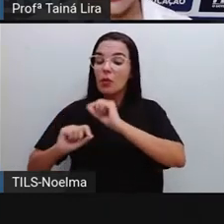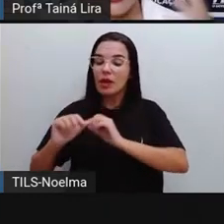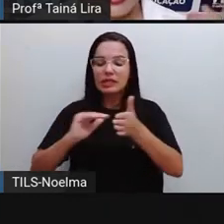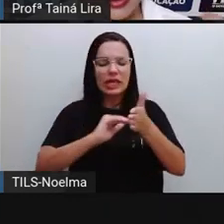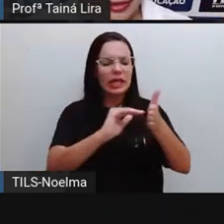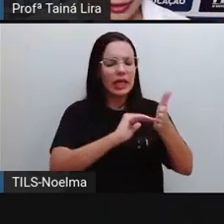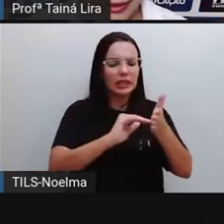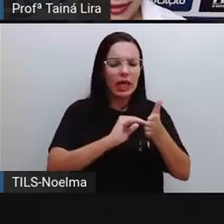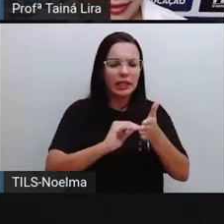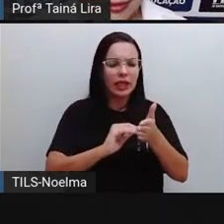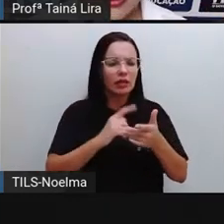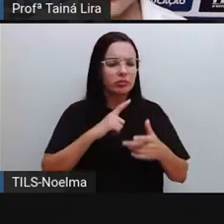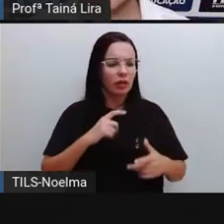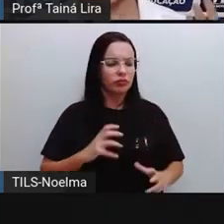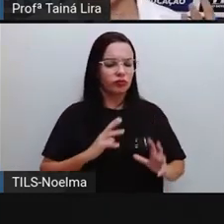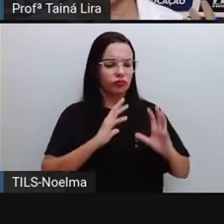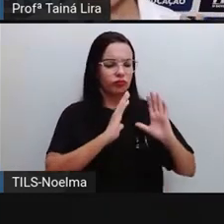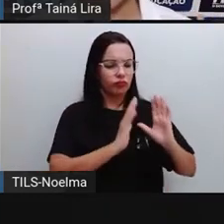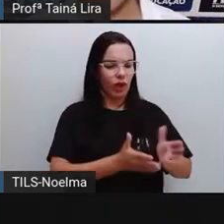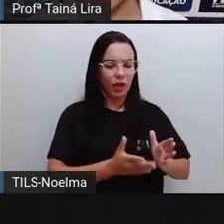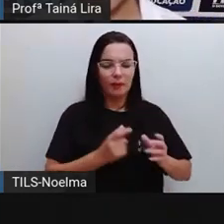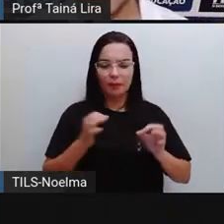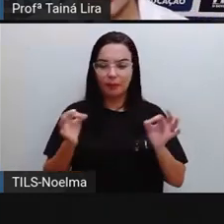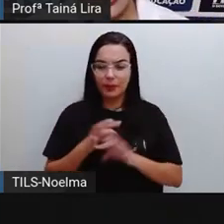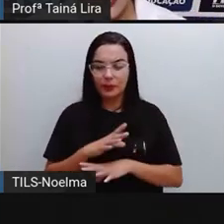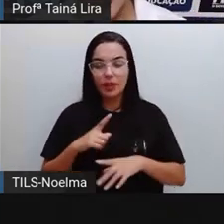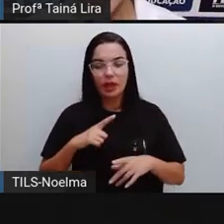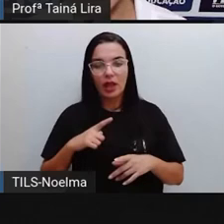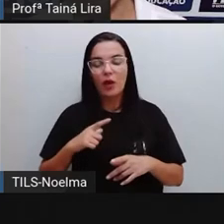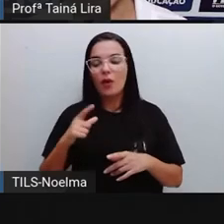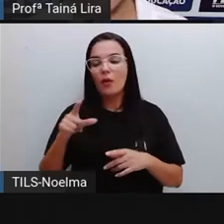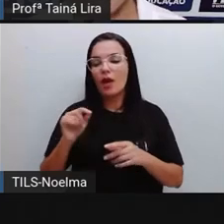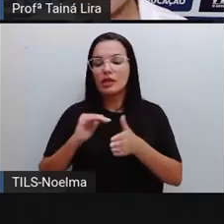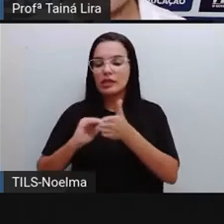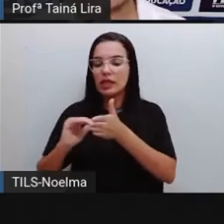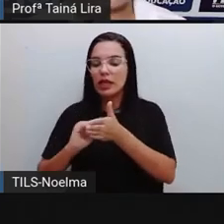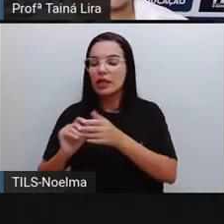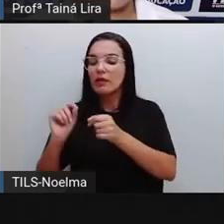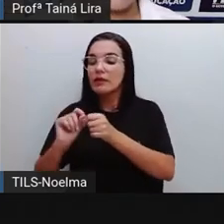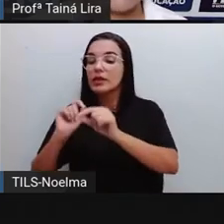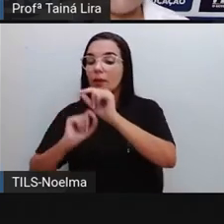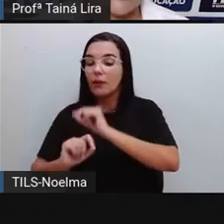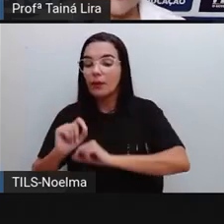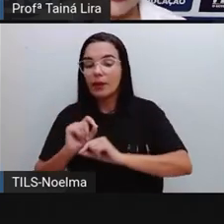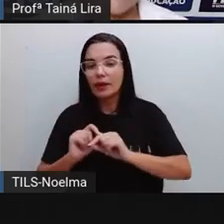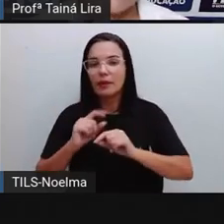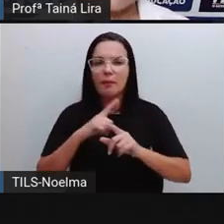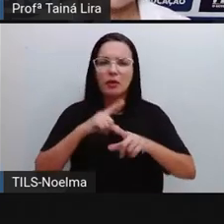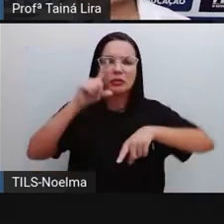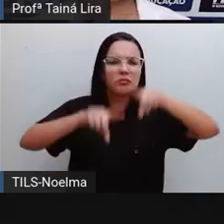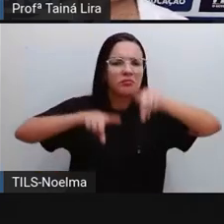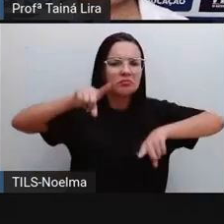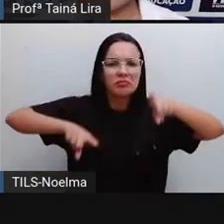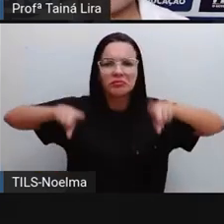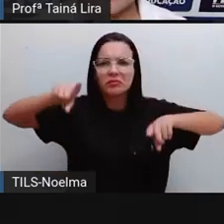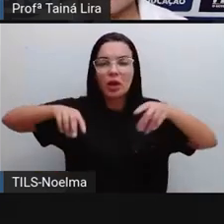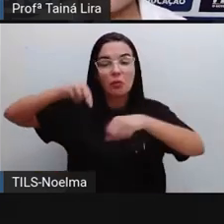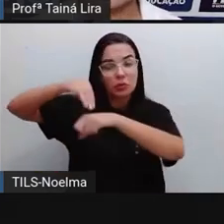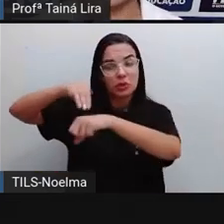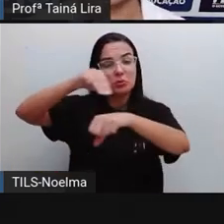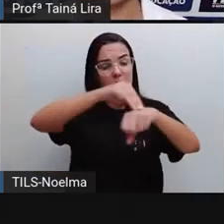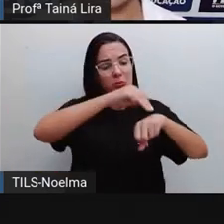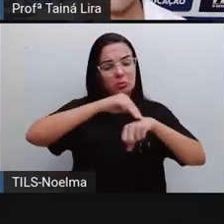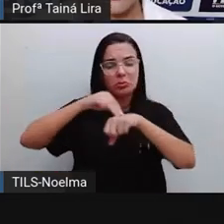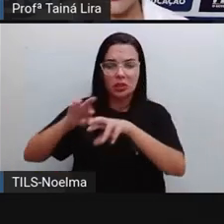existem várias secretarias. Existem vários tipos de secretarias que podem, inclusive, variar de município para